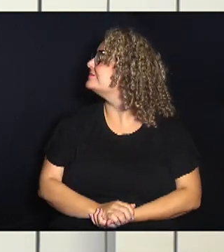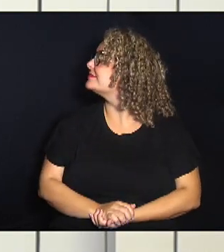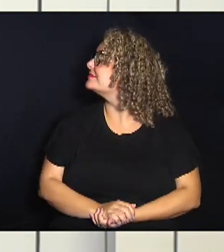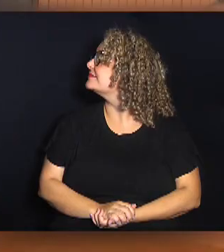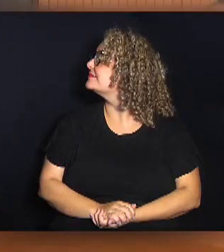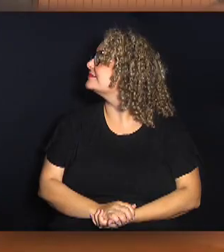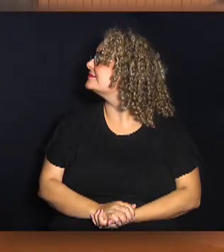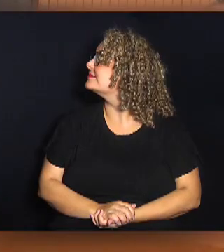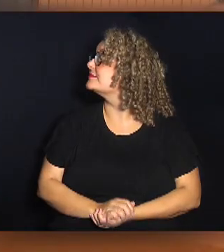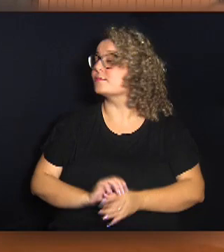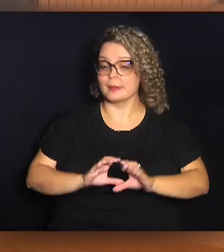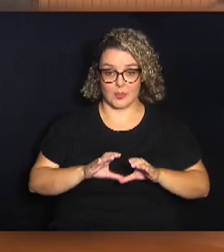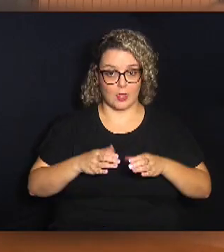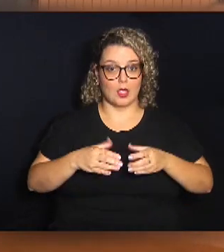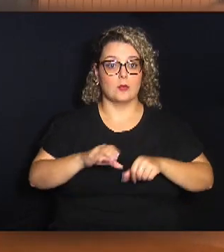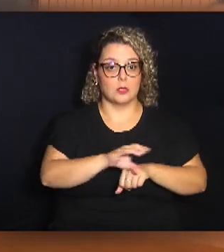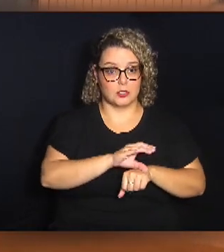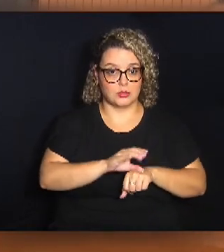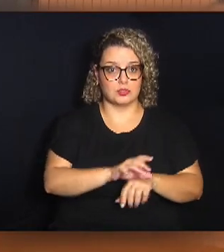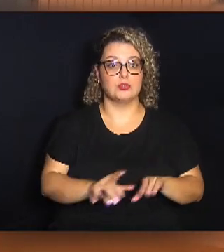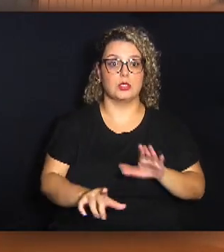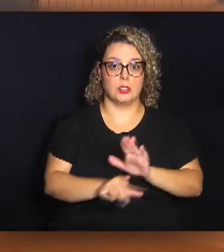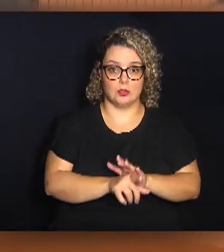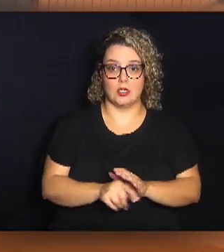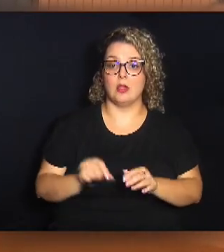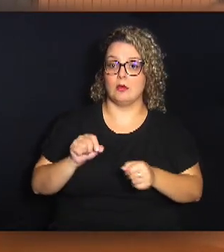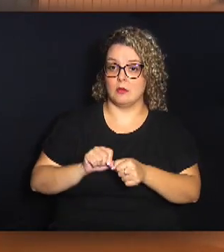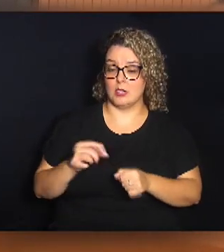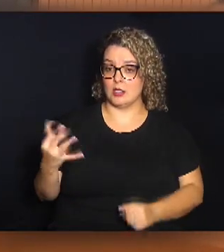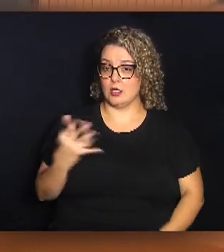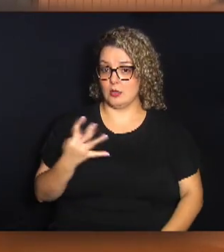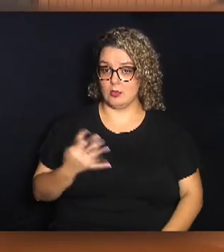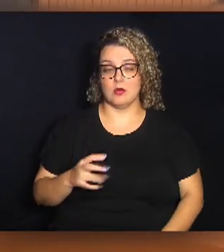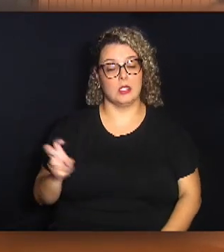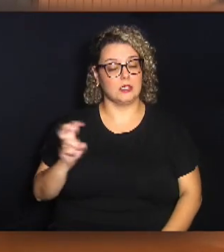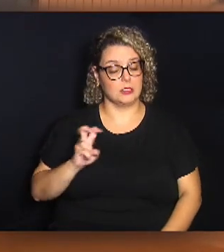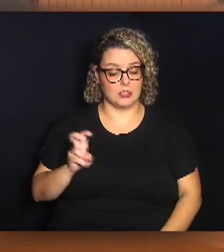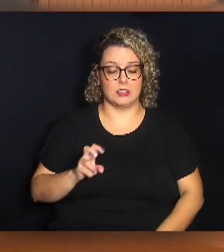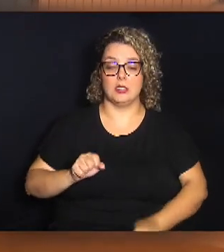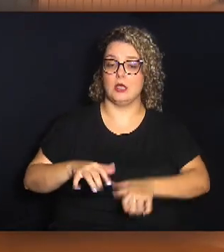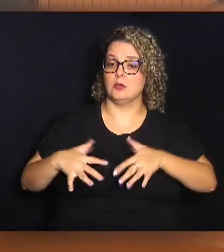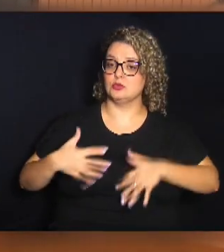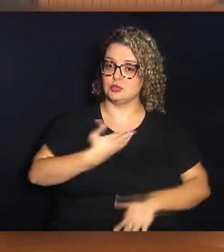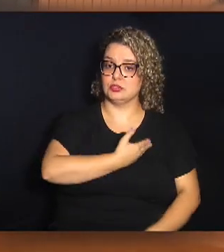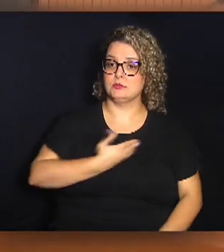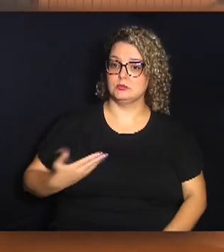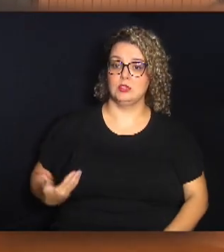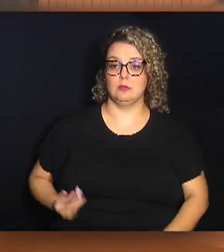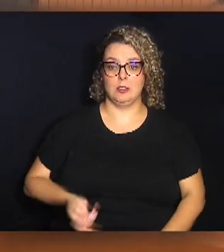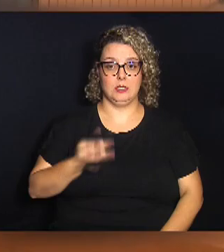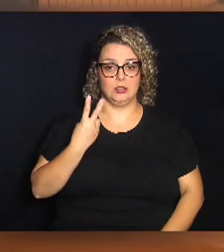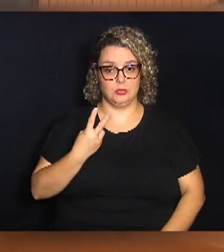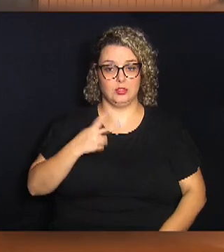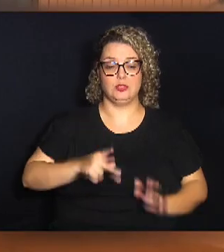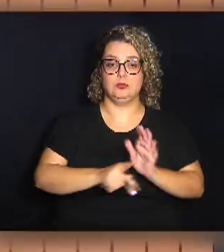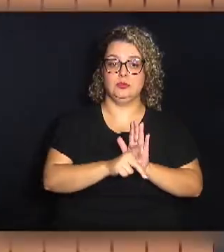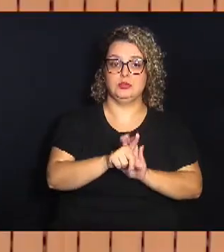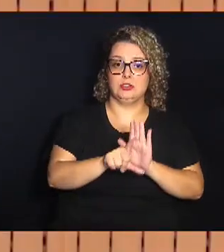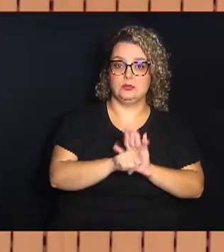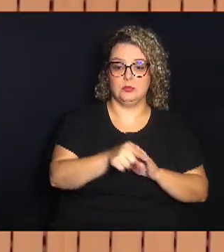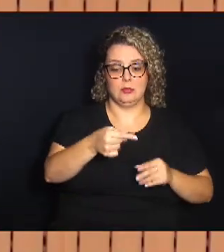A Comissão de Constituição e Legalidade realizou a quarta e quinta audiências públicas para debater dois projetos de lei do